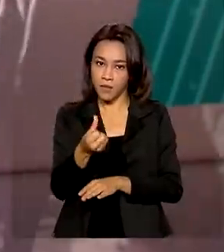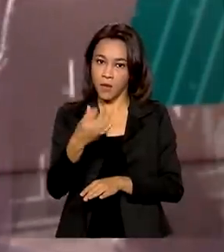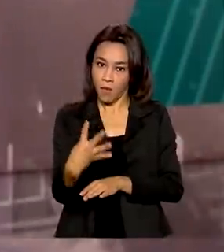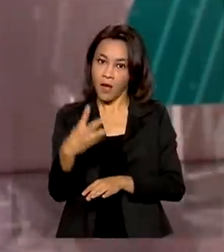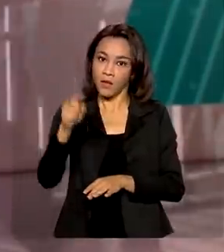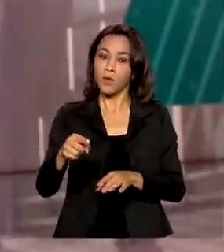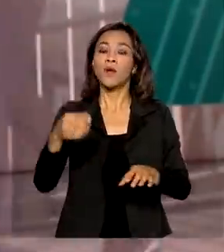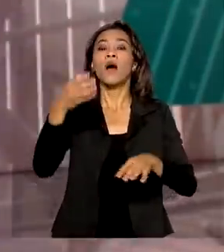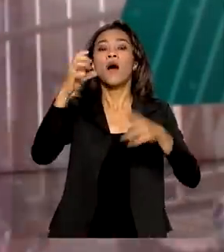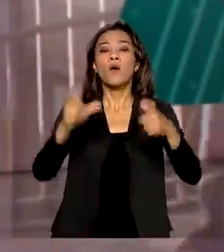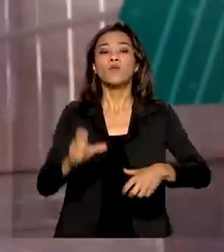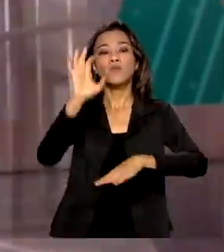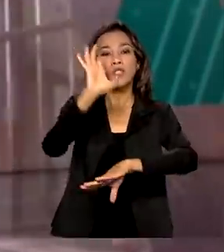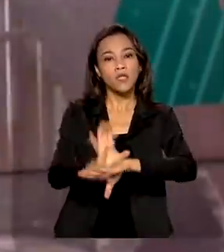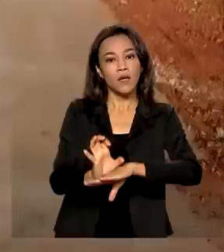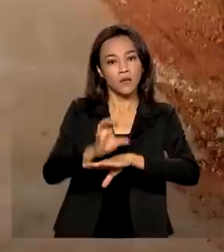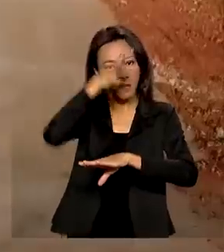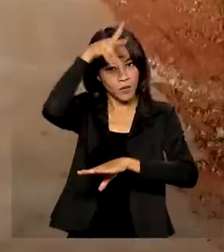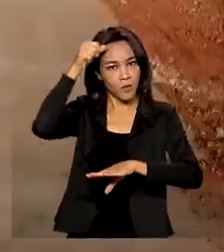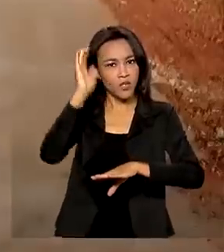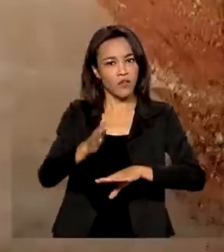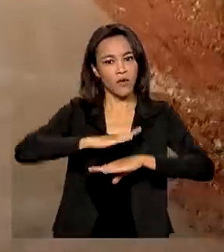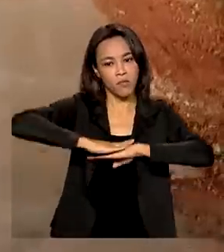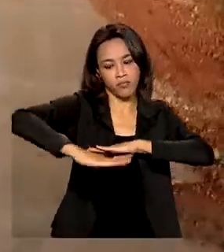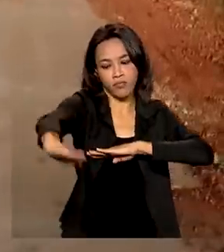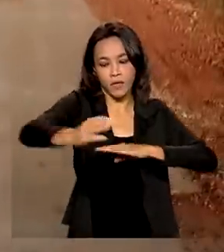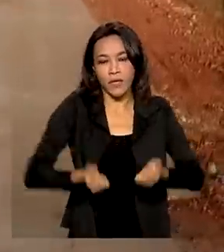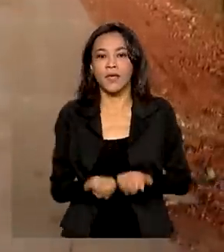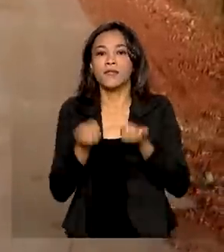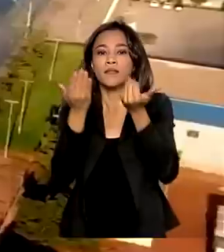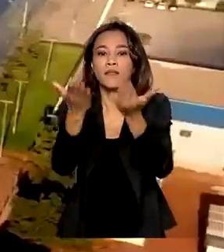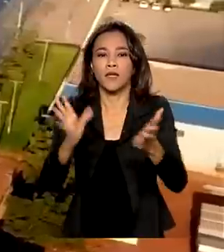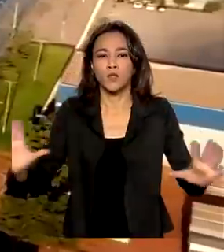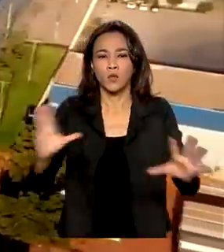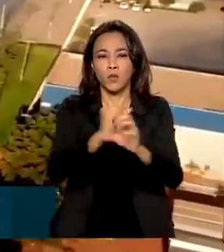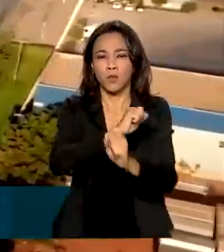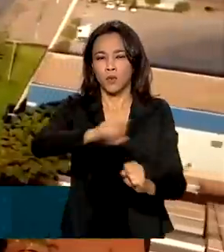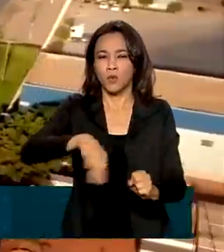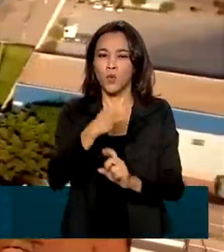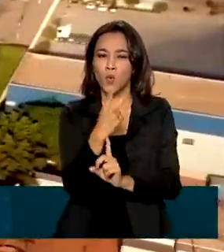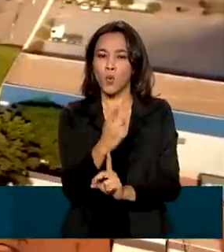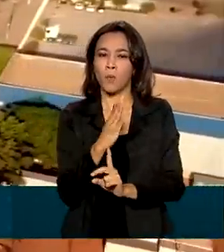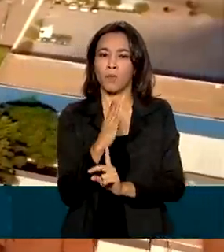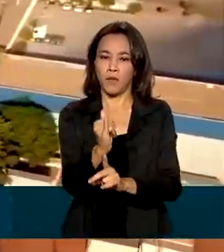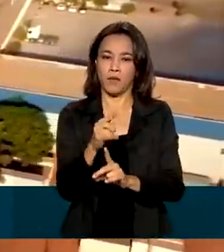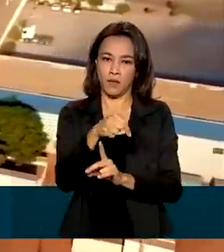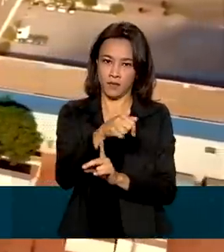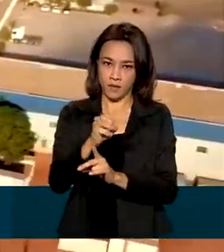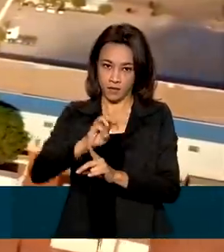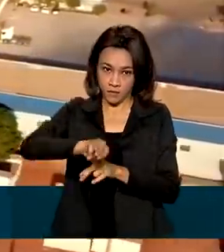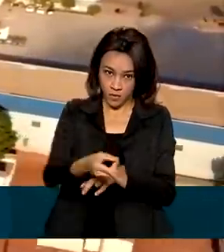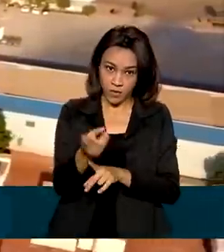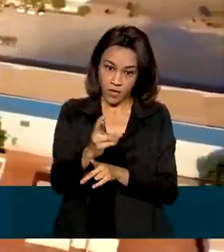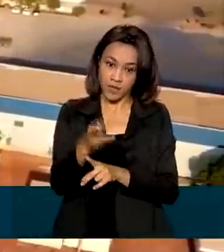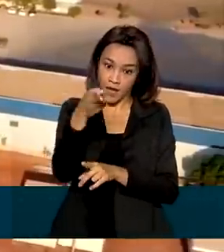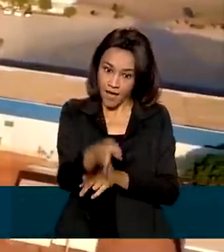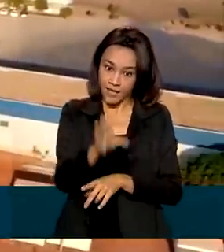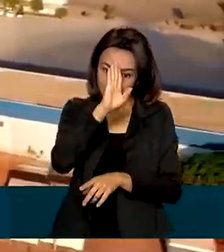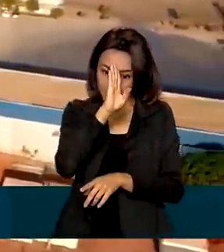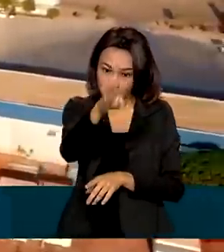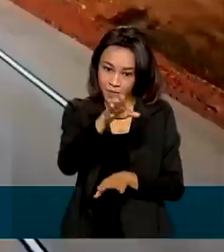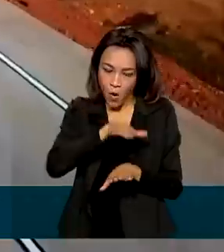foi entregue pelo governo federal. O investimento total foi de 1 bilhão e 700 milhões de reais. Esta é a principal